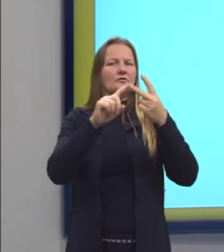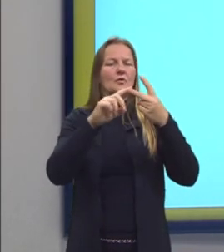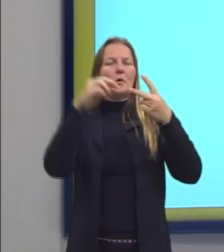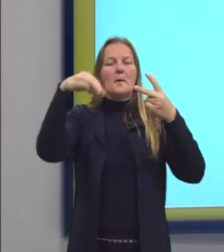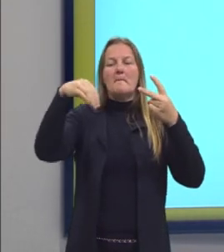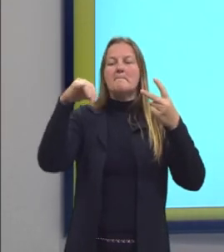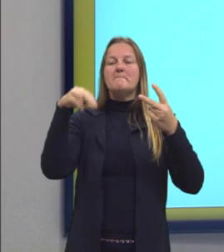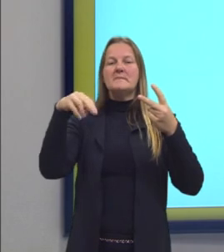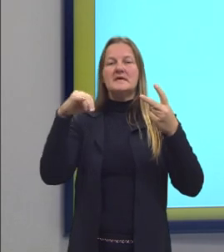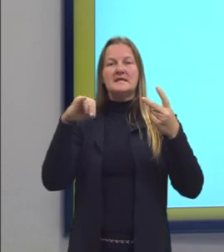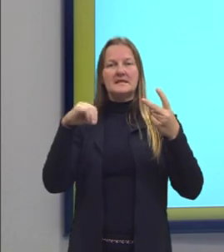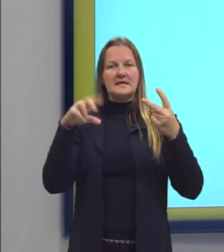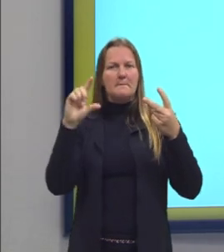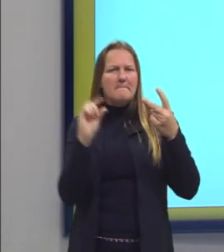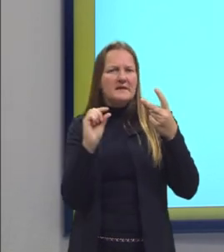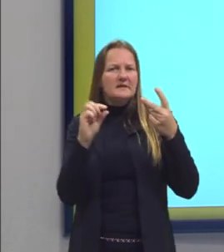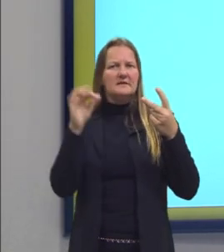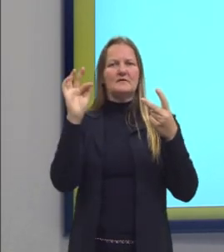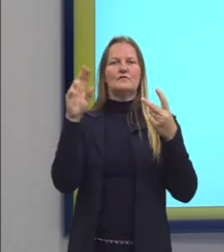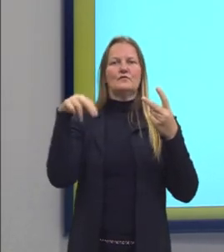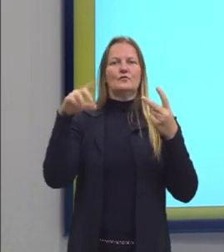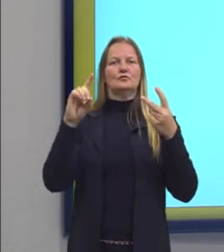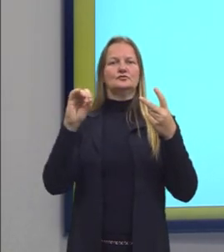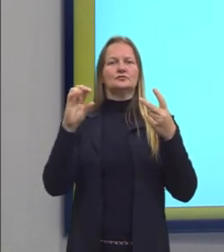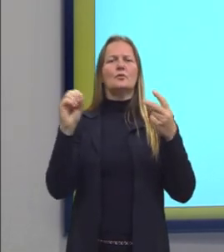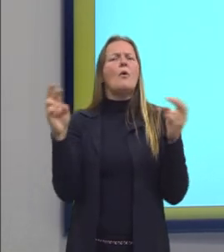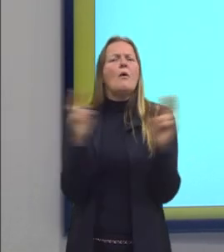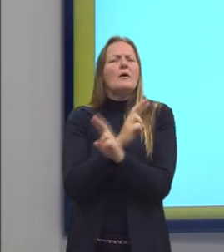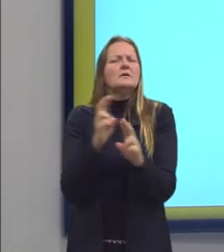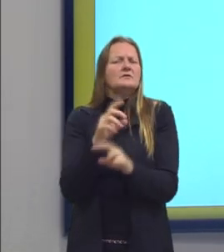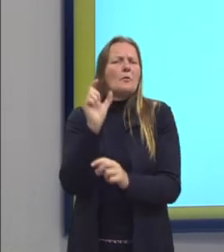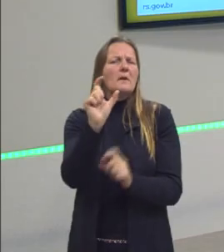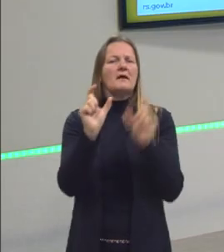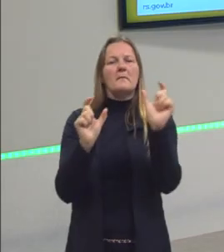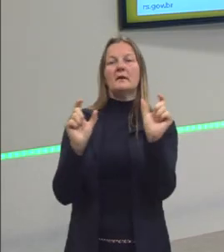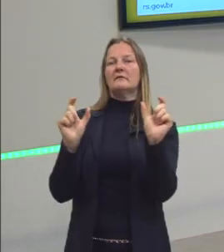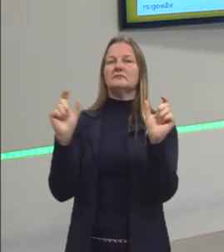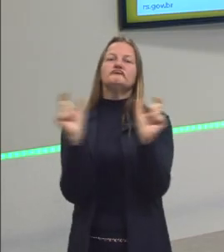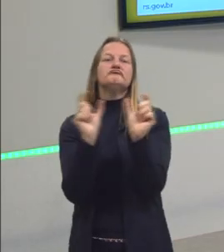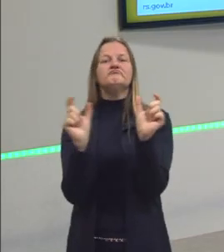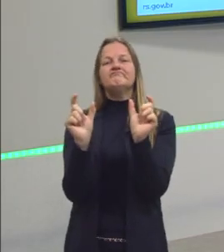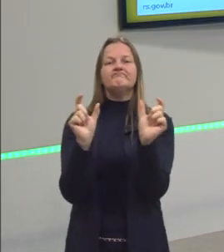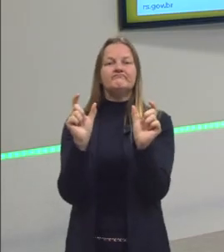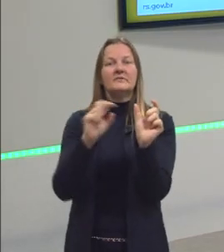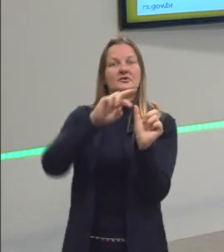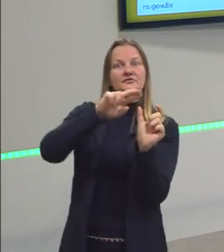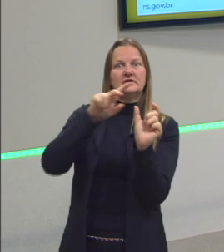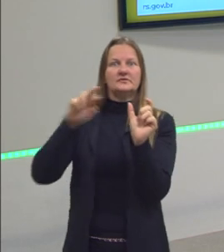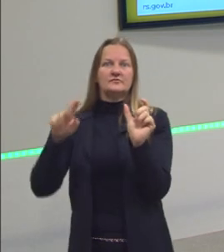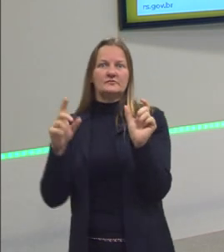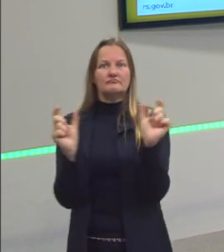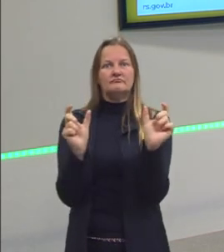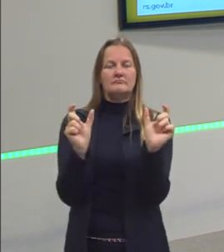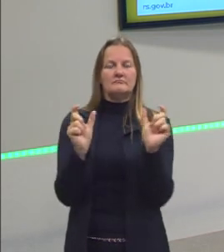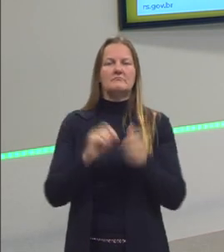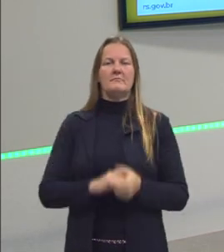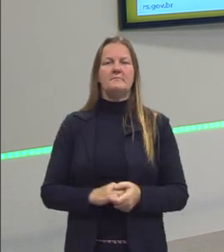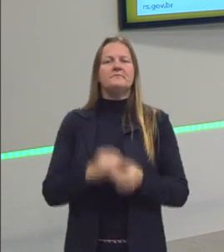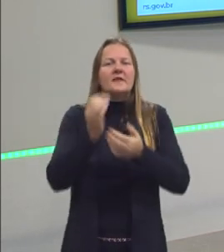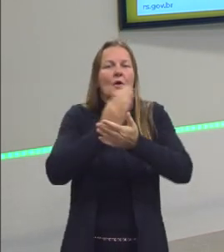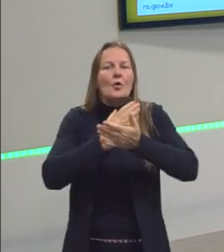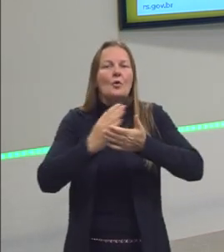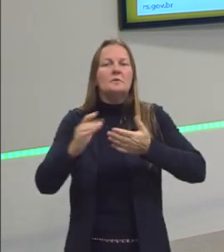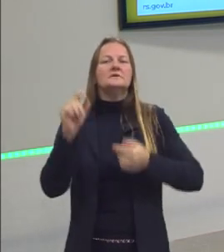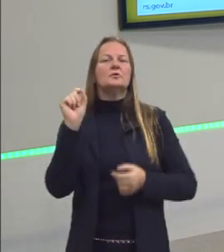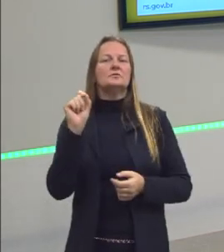eles ou qual a distância entre eles? Durante a nossa aula, nós vamos ver as diferenças entre eles, tá? Vamos começar,